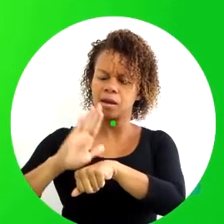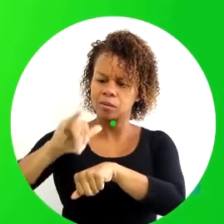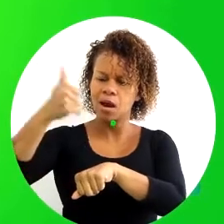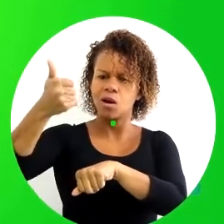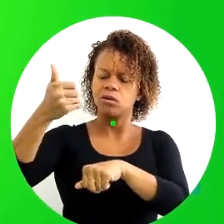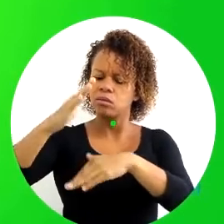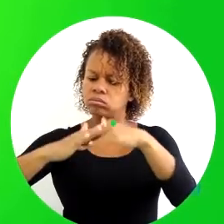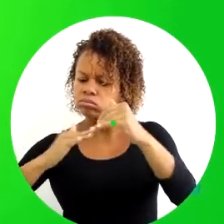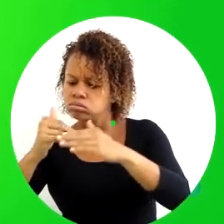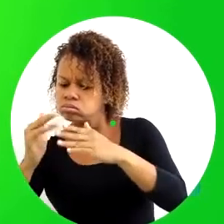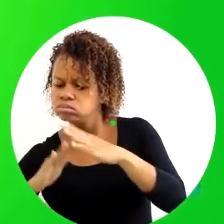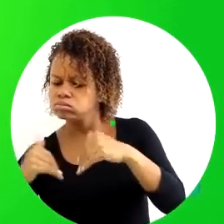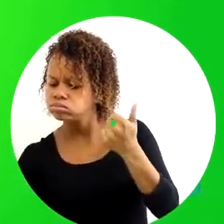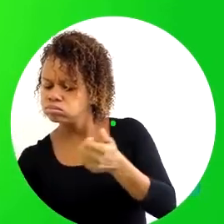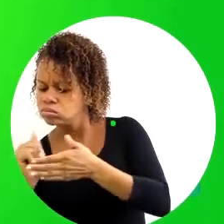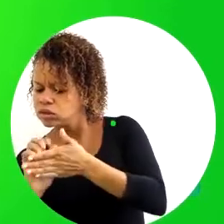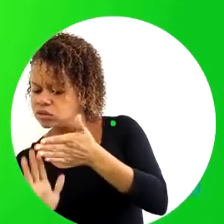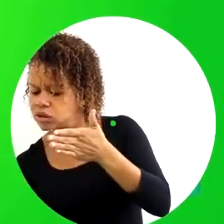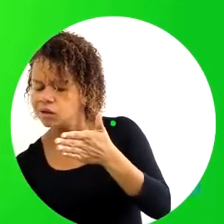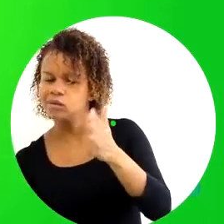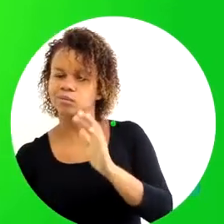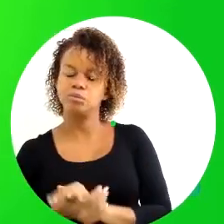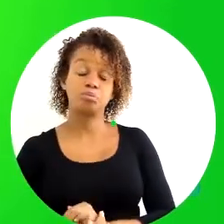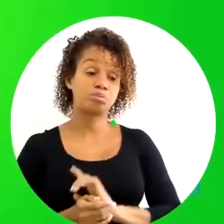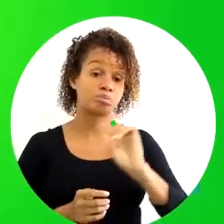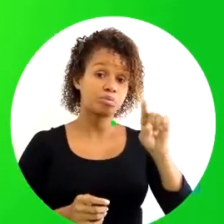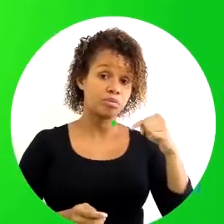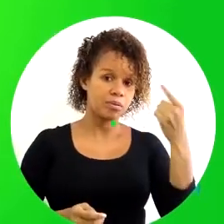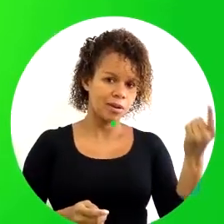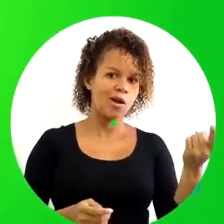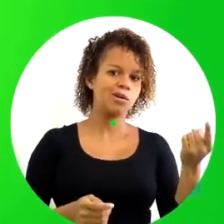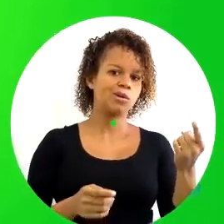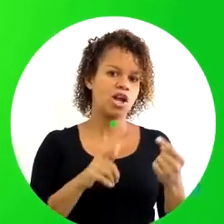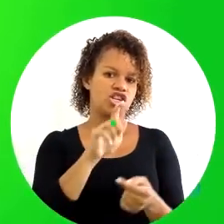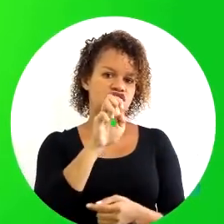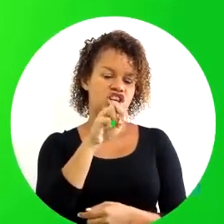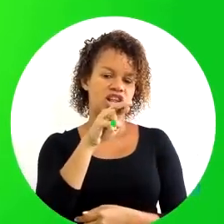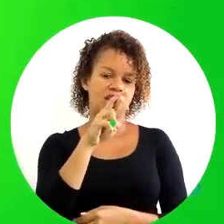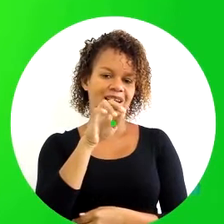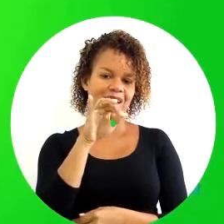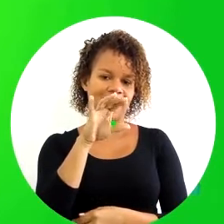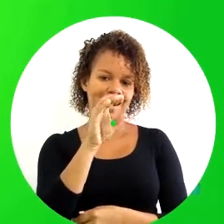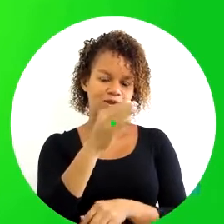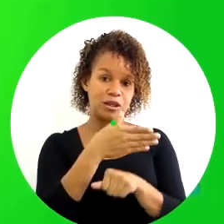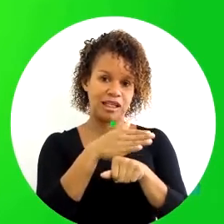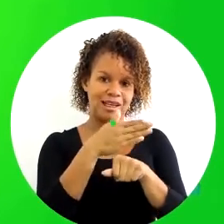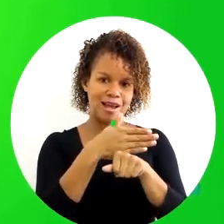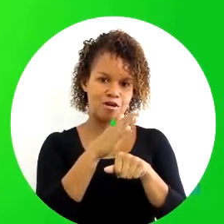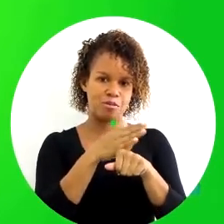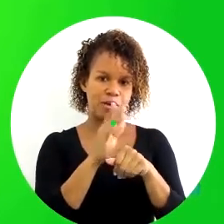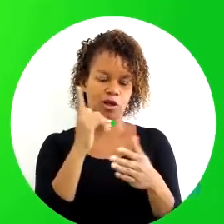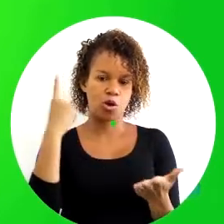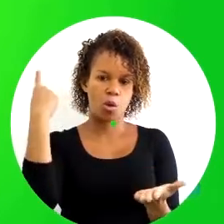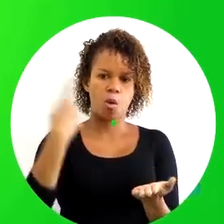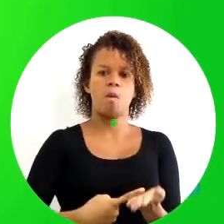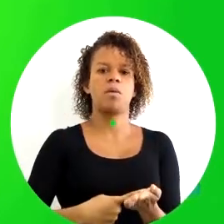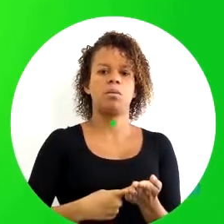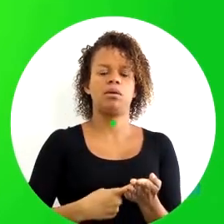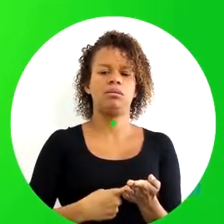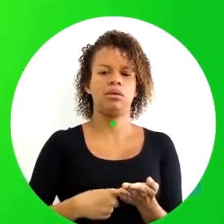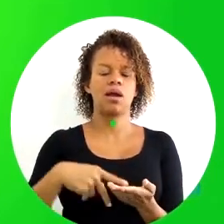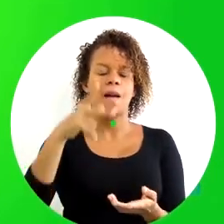geral, sobre a qualidade da tarefa exercida. E um outro possível, em termos de genérico, de objetivo genérico do treinamento, é o de